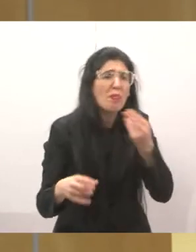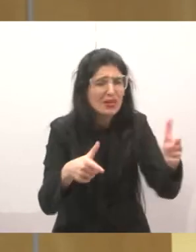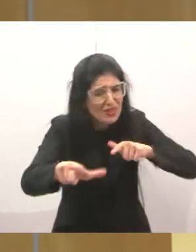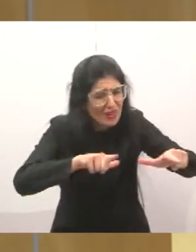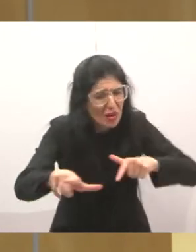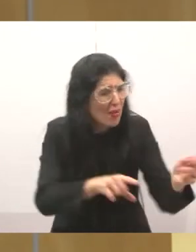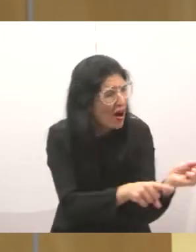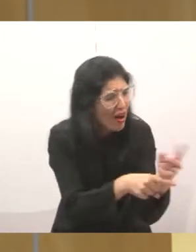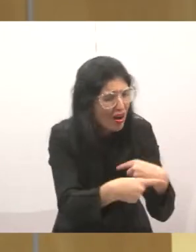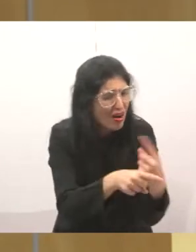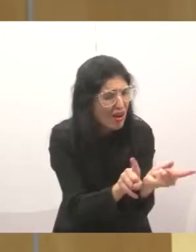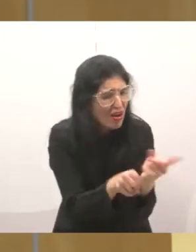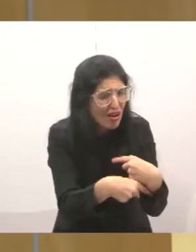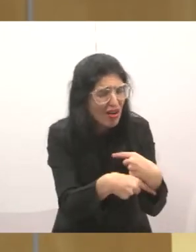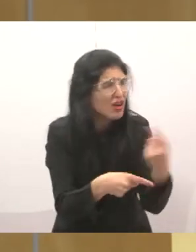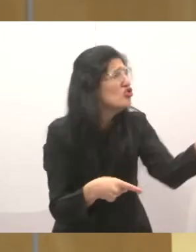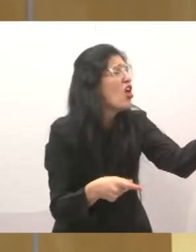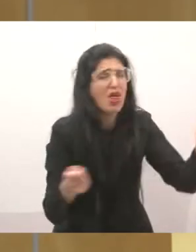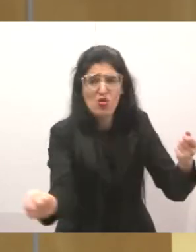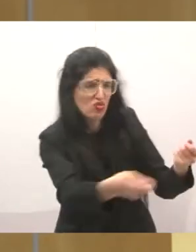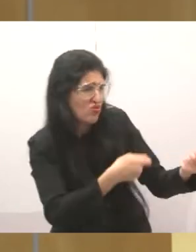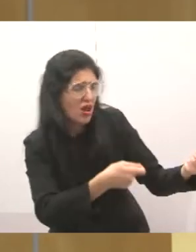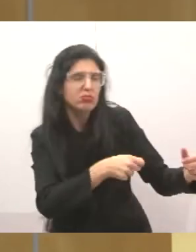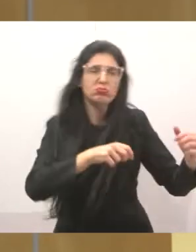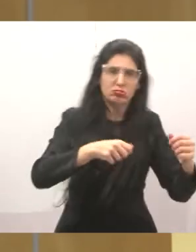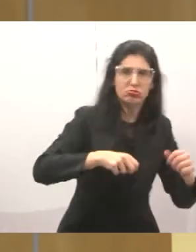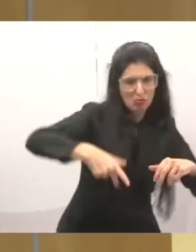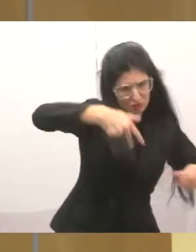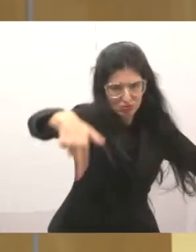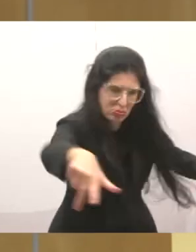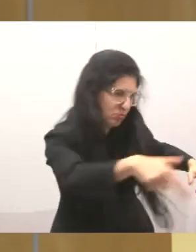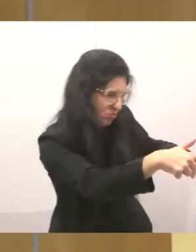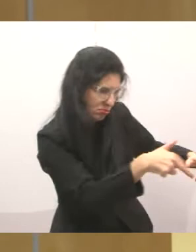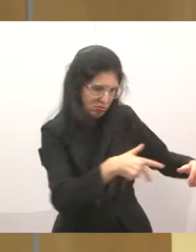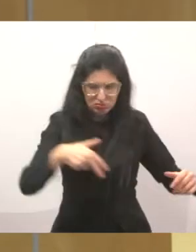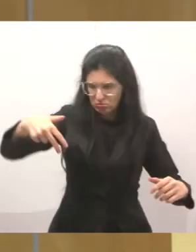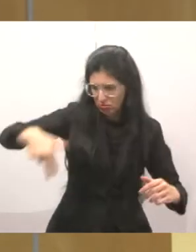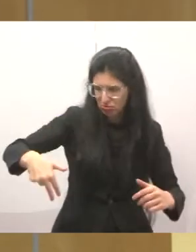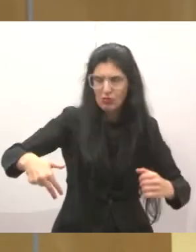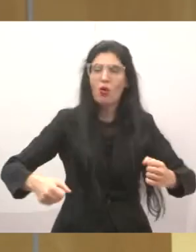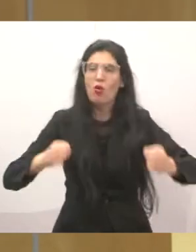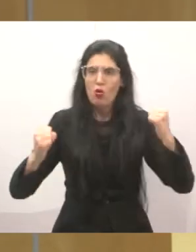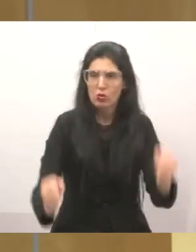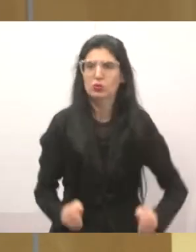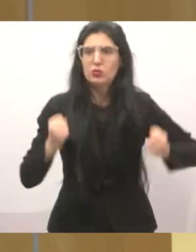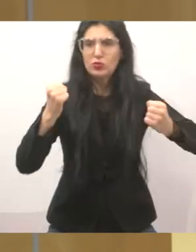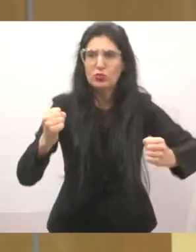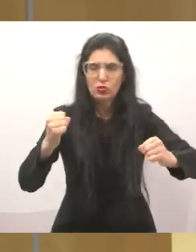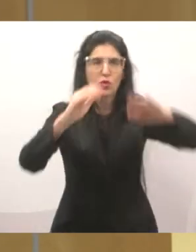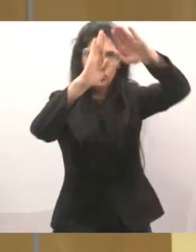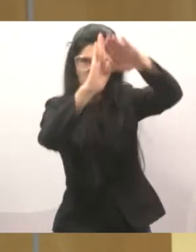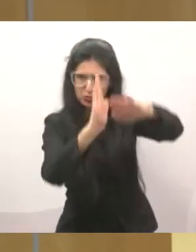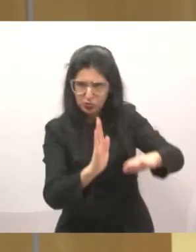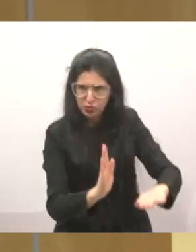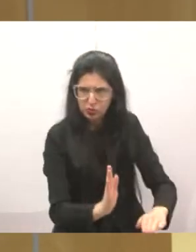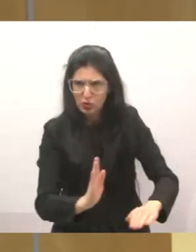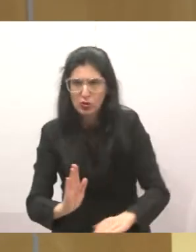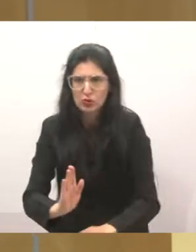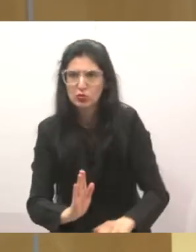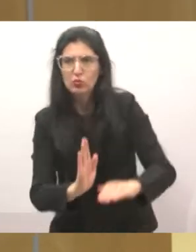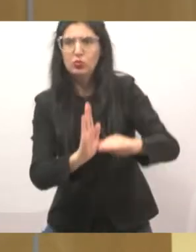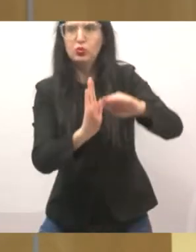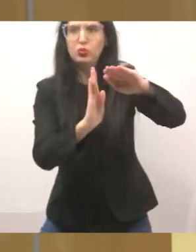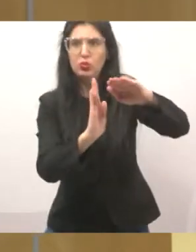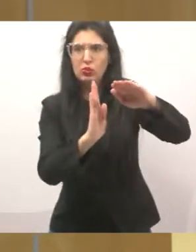joga contra o povo, contra a população, até desafio. se São José dos Campos, a passagem for reduzir, Rodrigo, pela